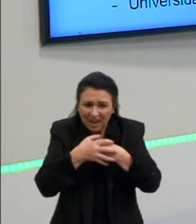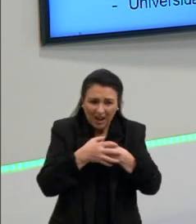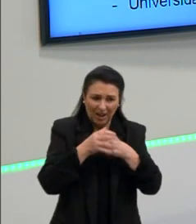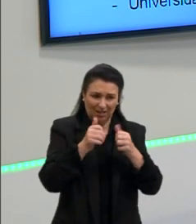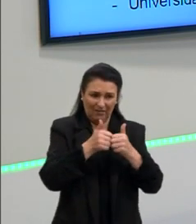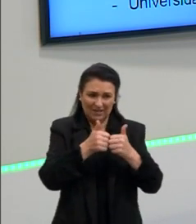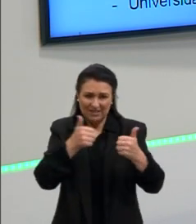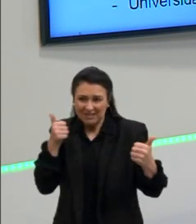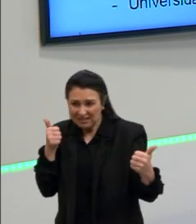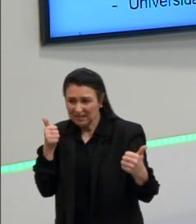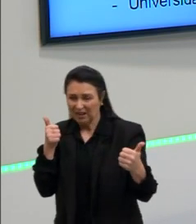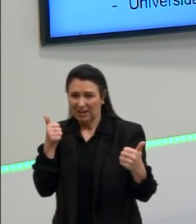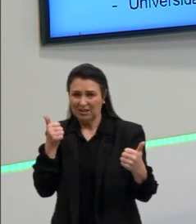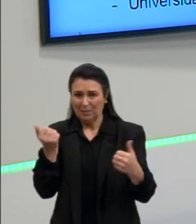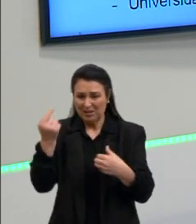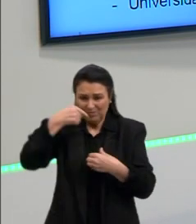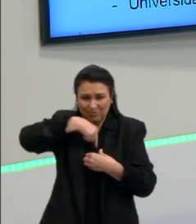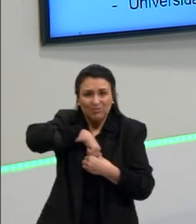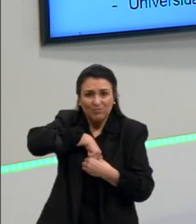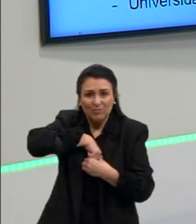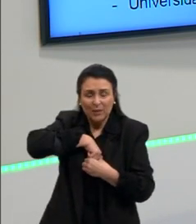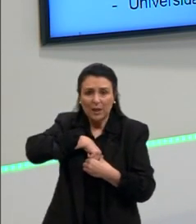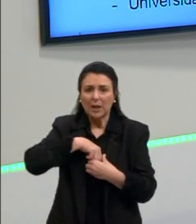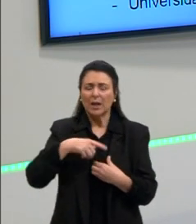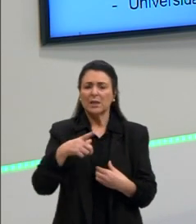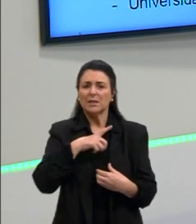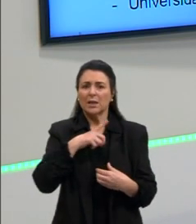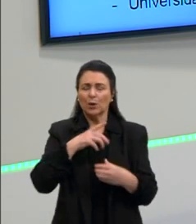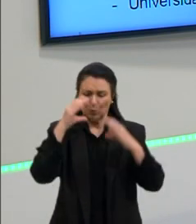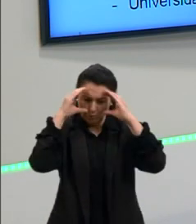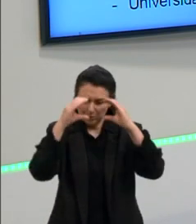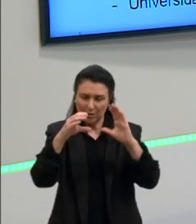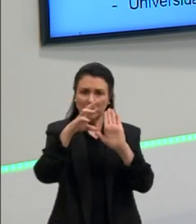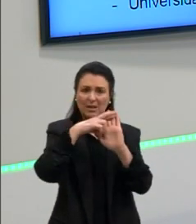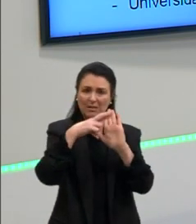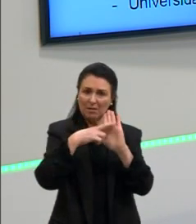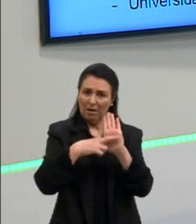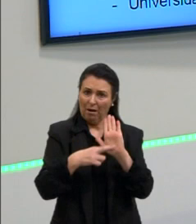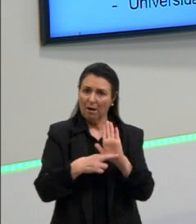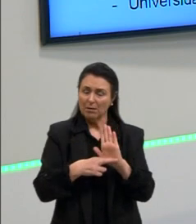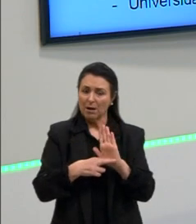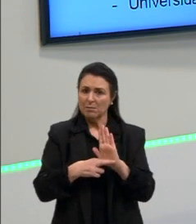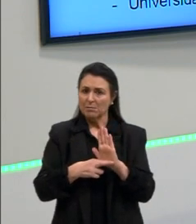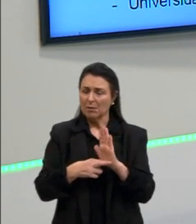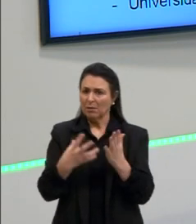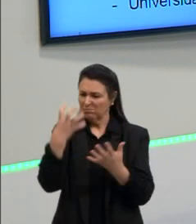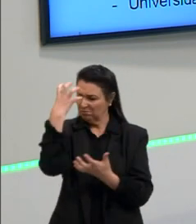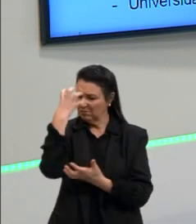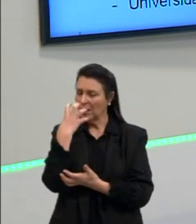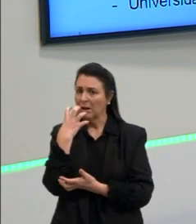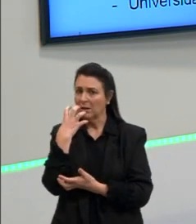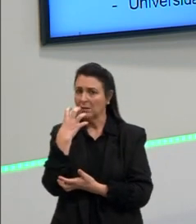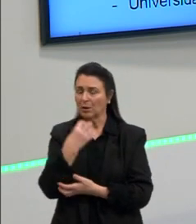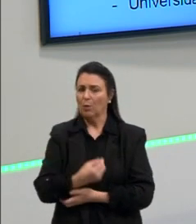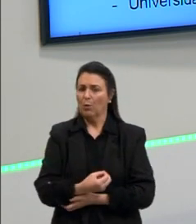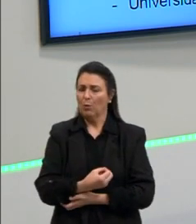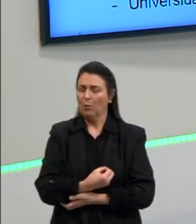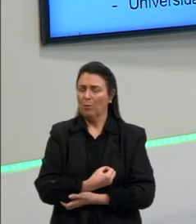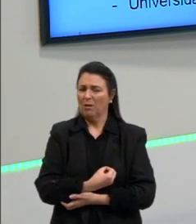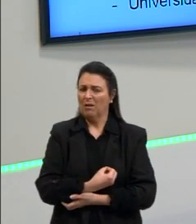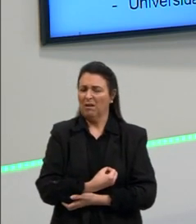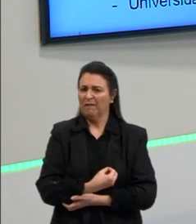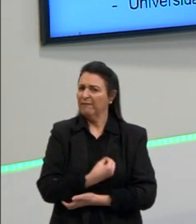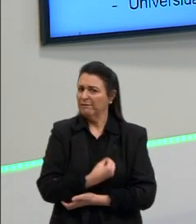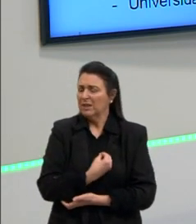viver sobre regras muito restritas, regras que impõem uma vida de ascetismo,